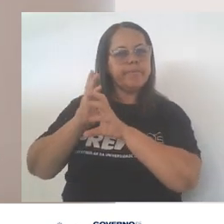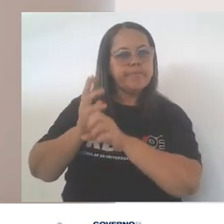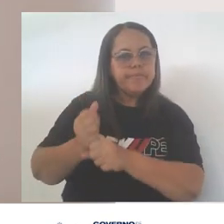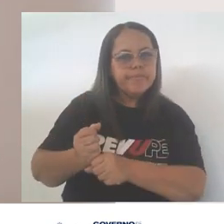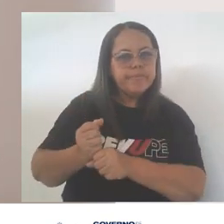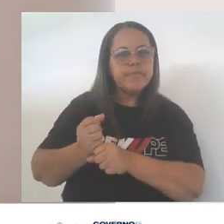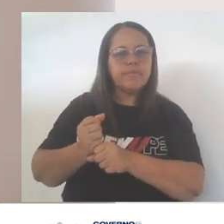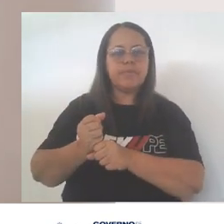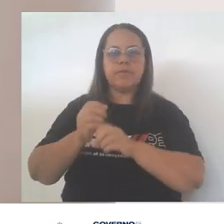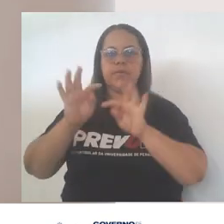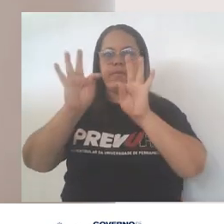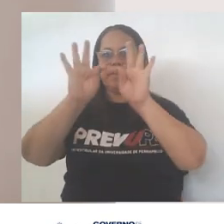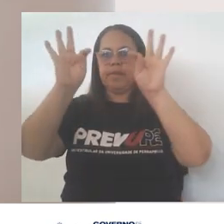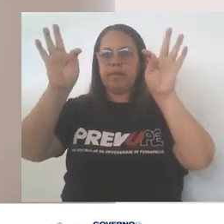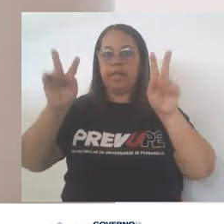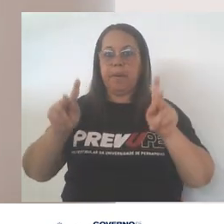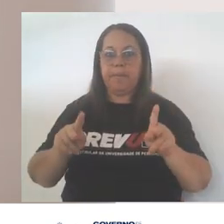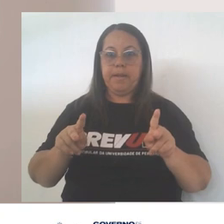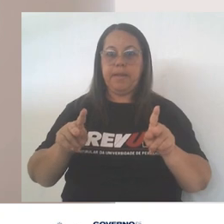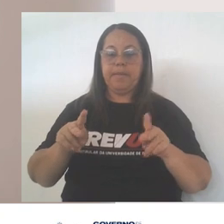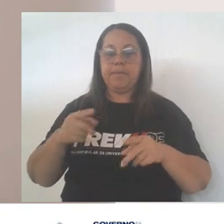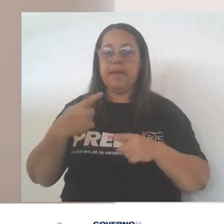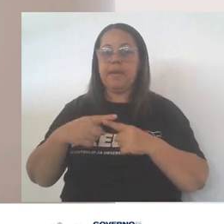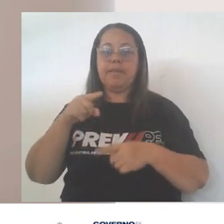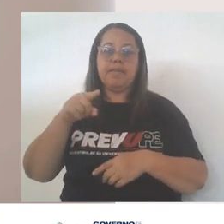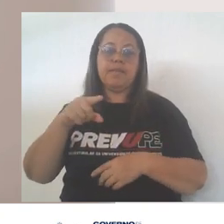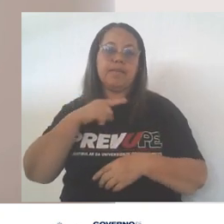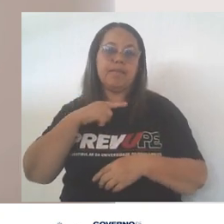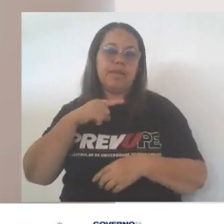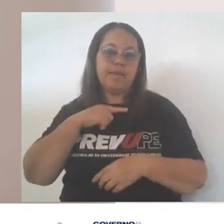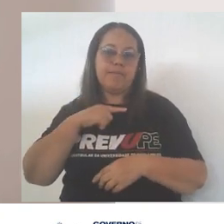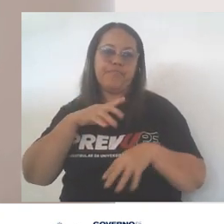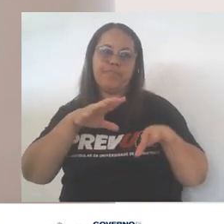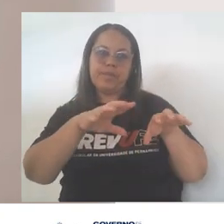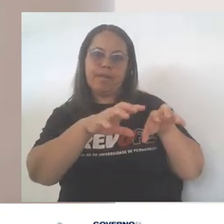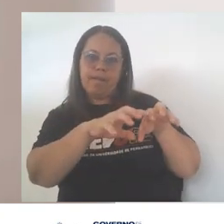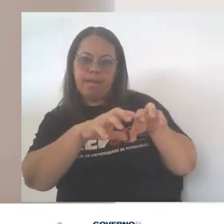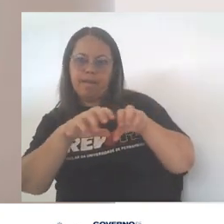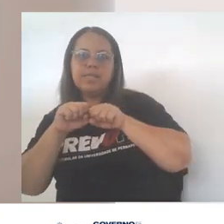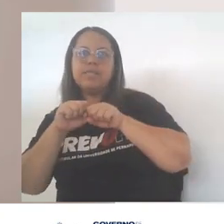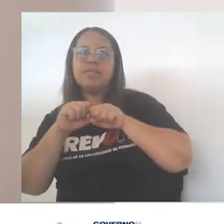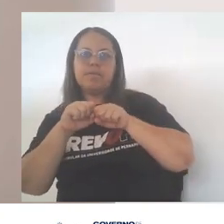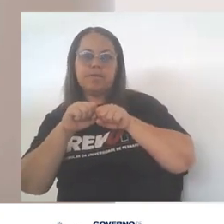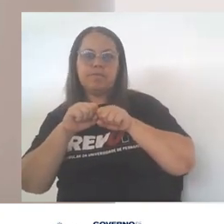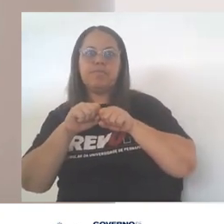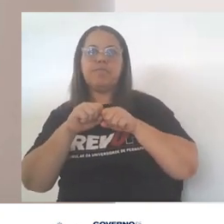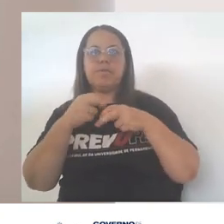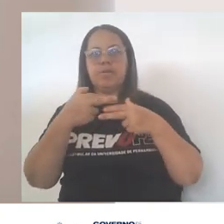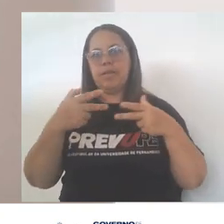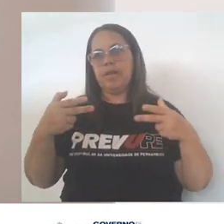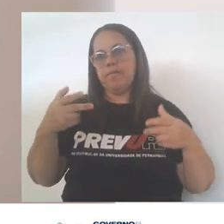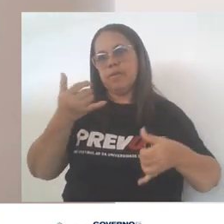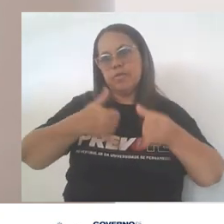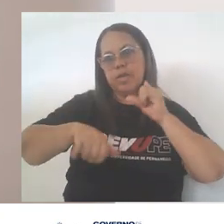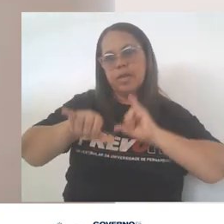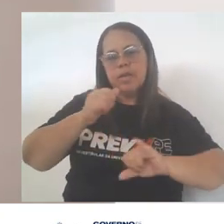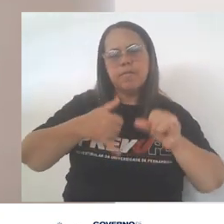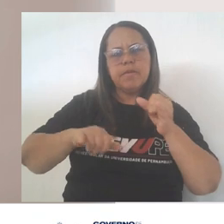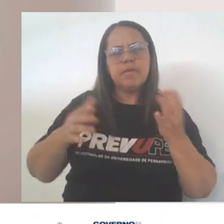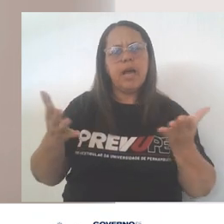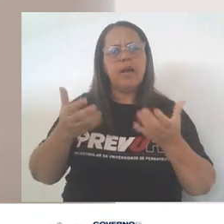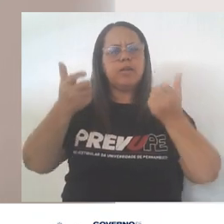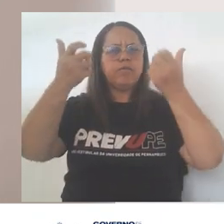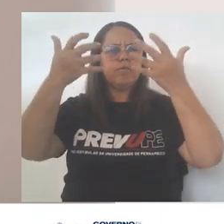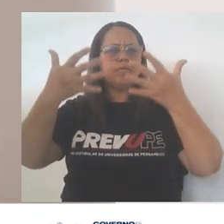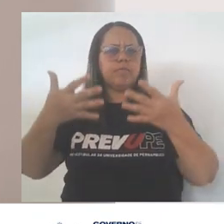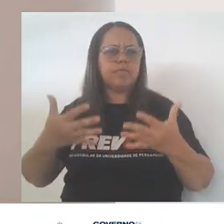periódica. Nele, é discutida a questão da eletronegatividade dos elementos químicos. Agora, nós